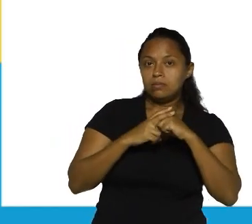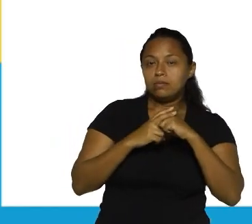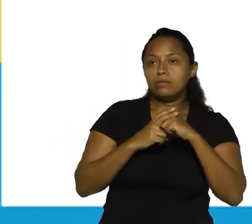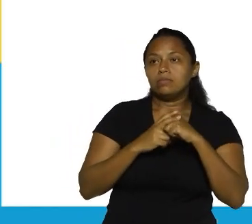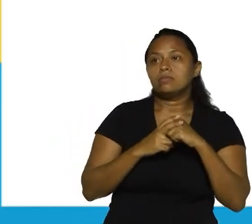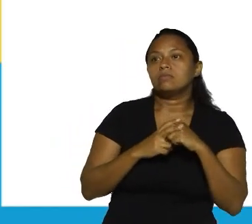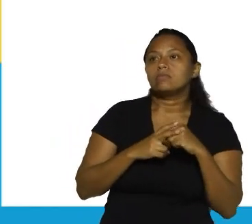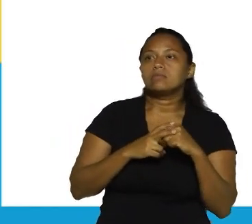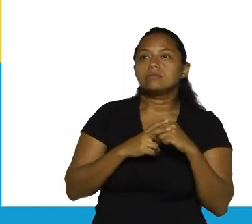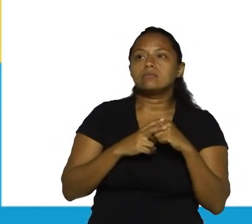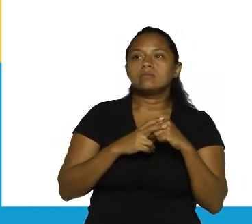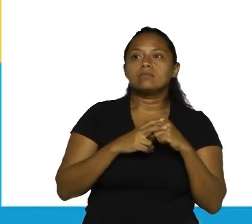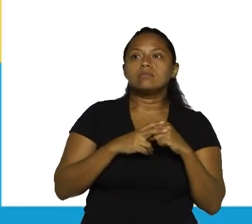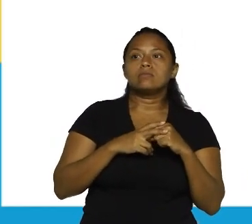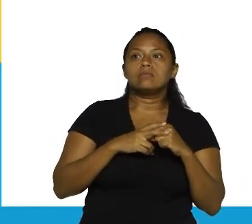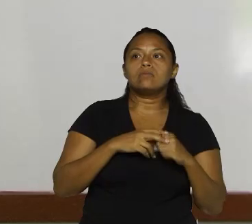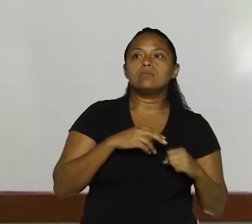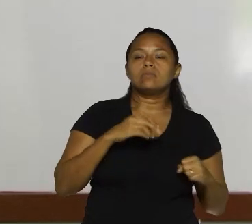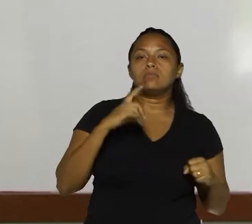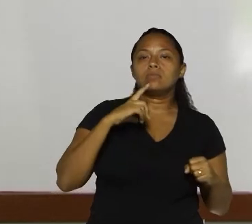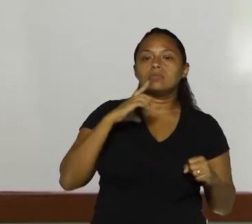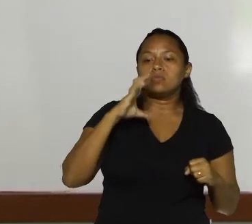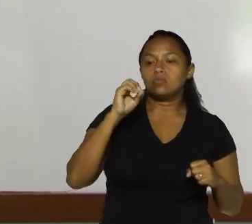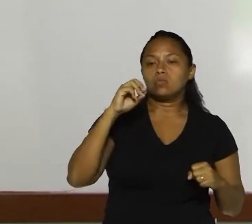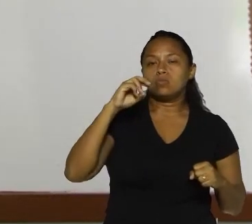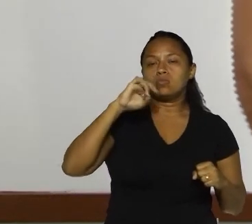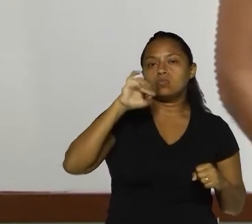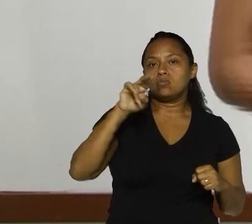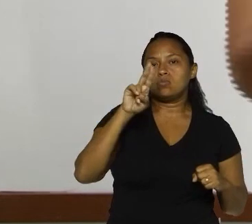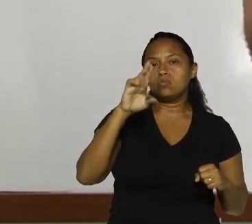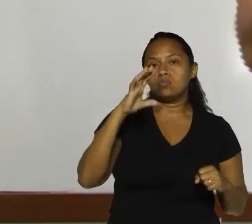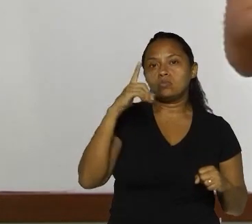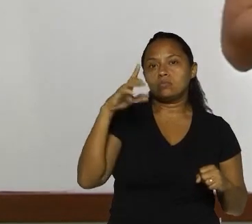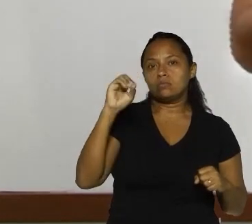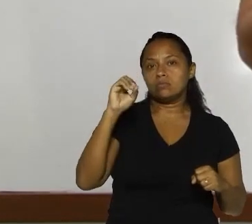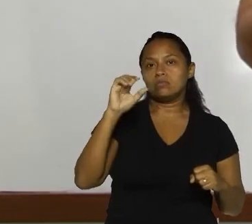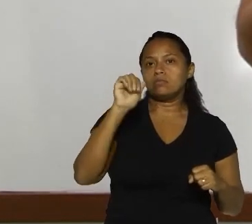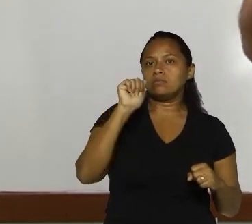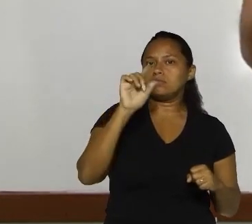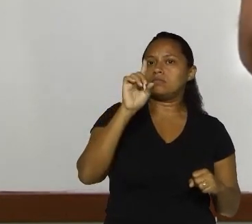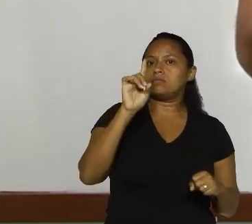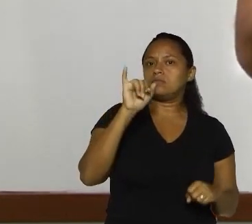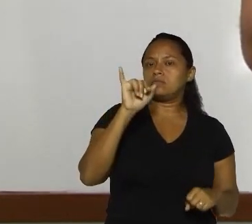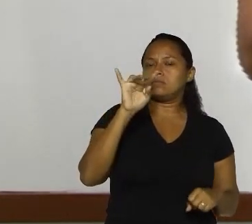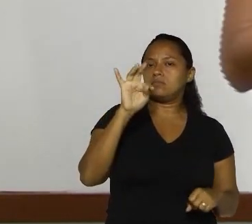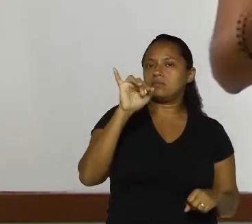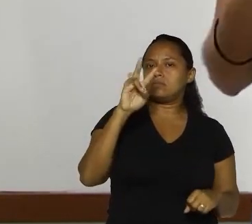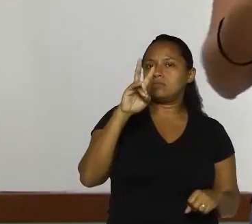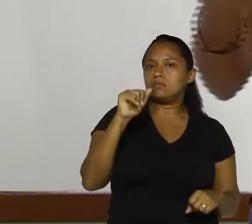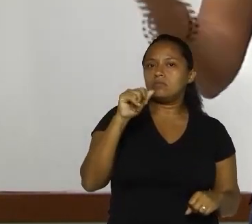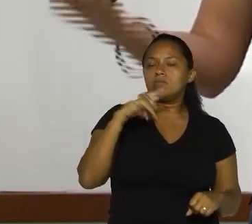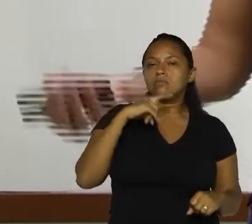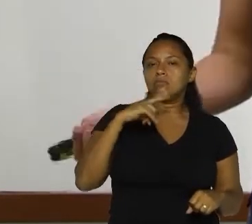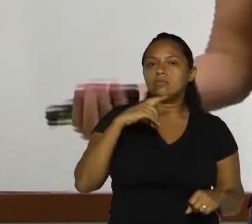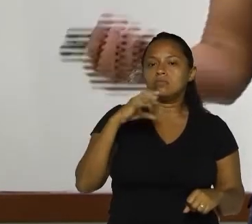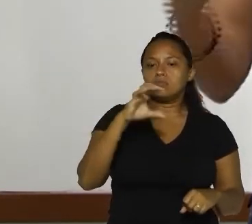Aqui nós temos uma conjunção aditiva que faz parte das conjunções coordenativas.